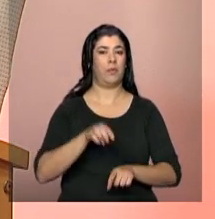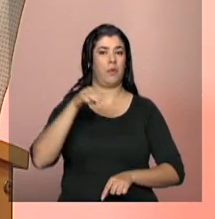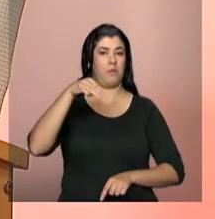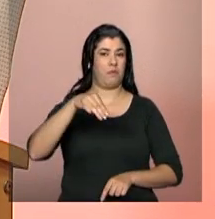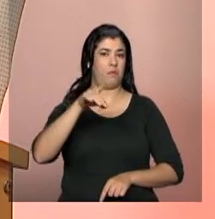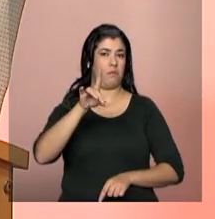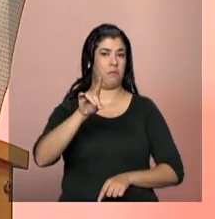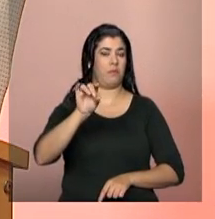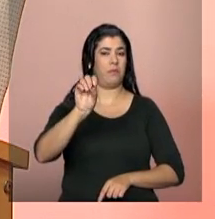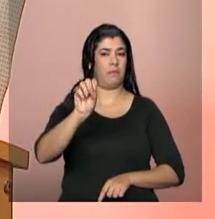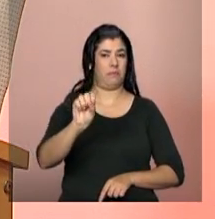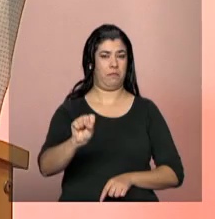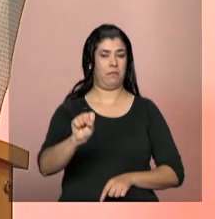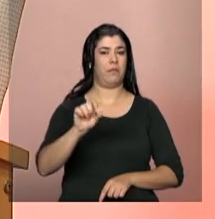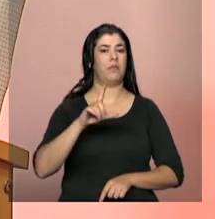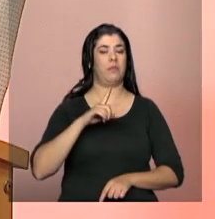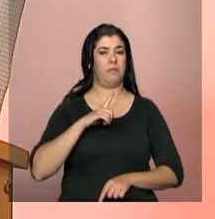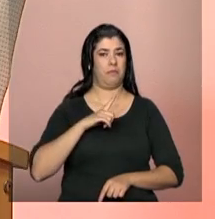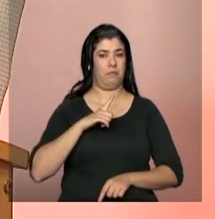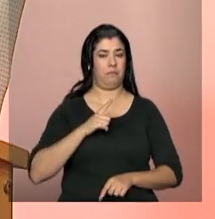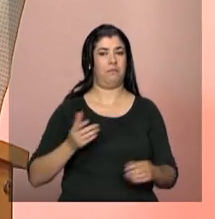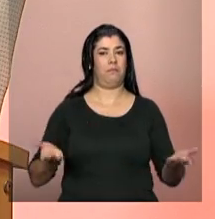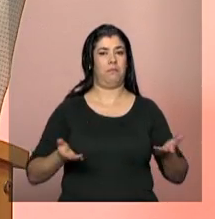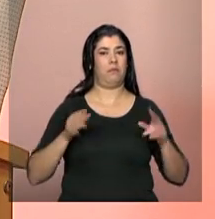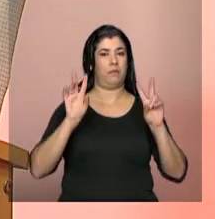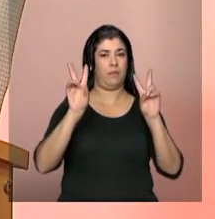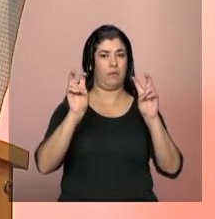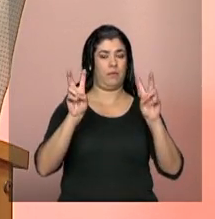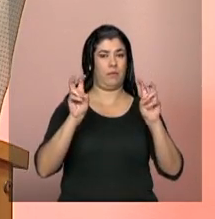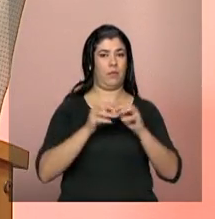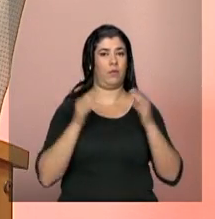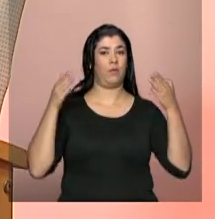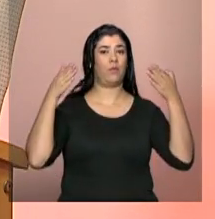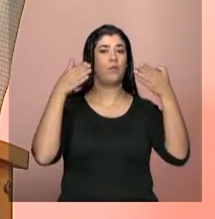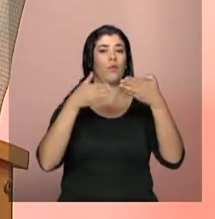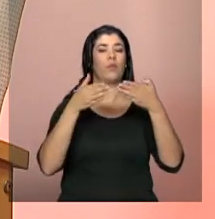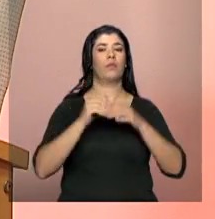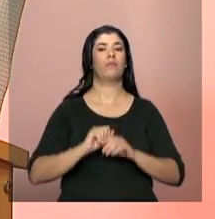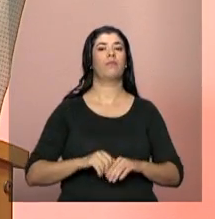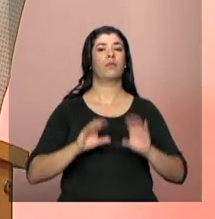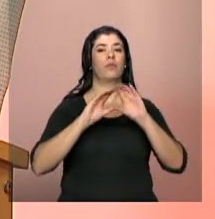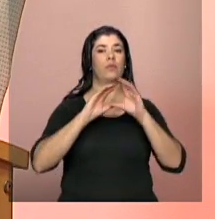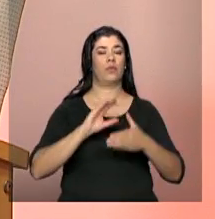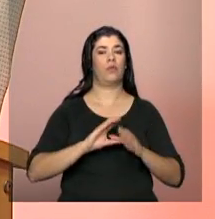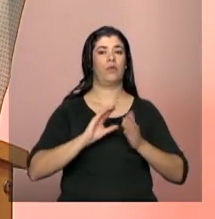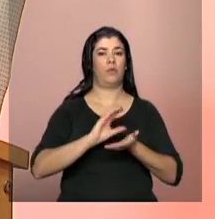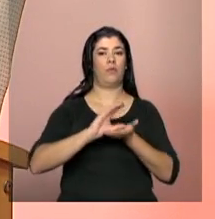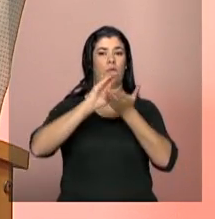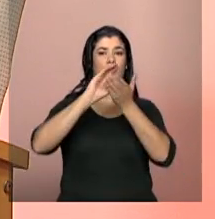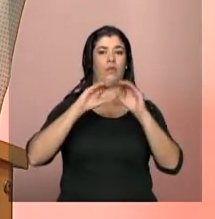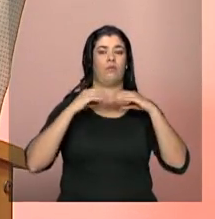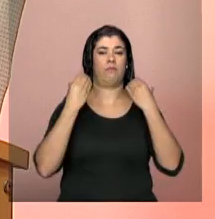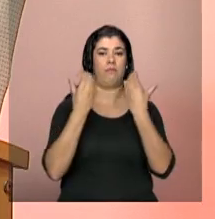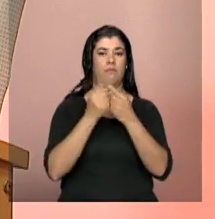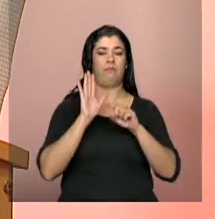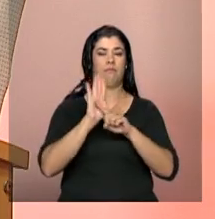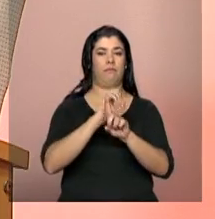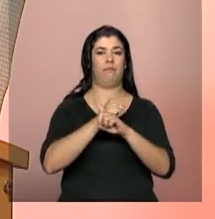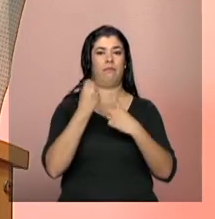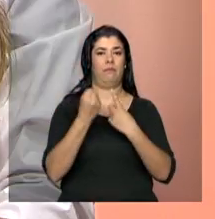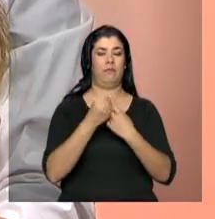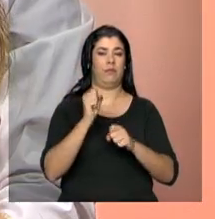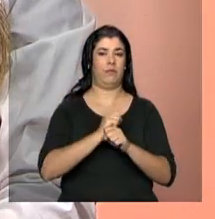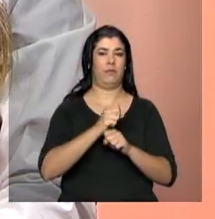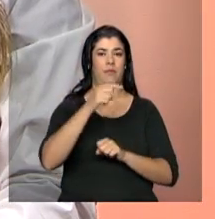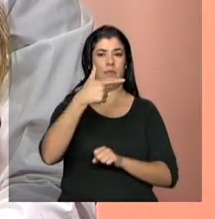Desenvolvimento Social e Combate à Fome, o MDS. Os temas de hoje estão direcionados para as Conferências de Assistência Social em 2015.